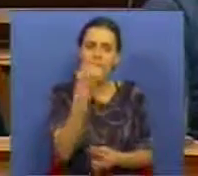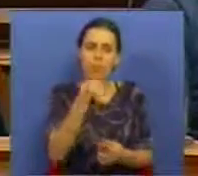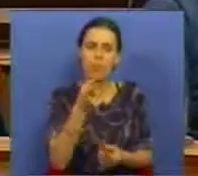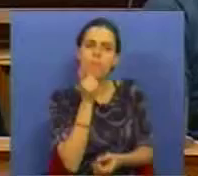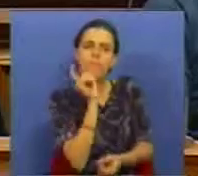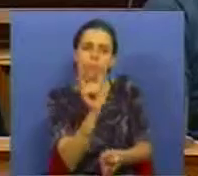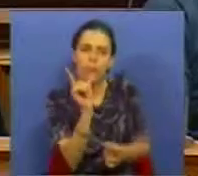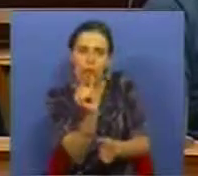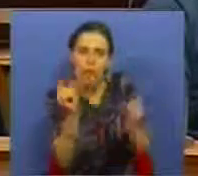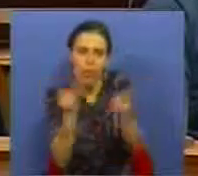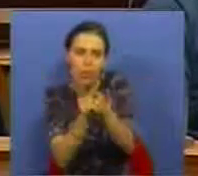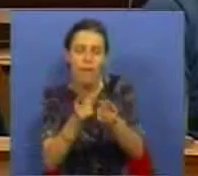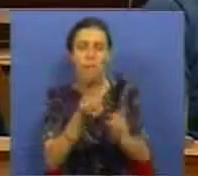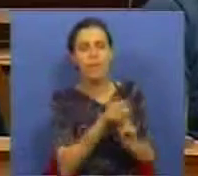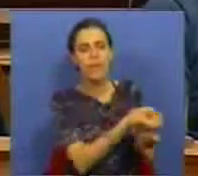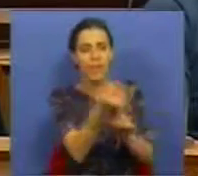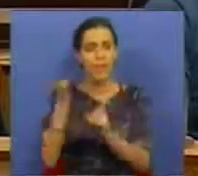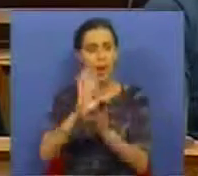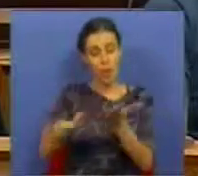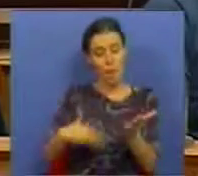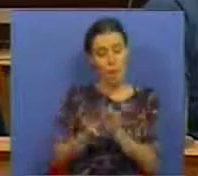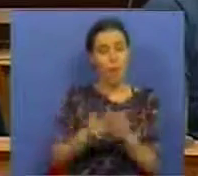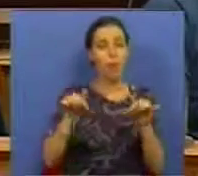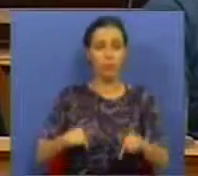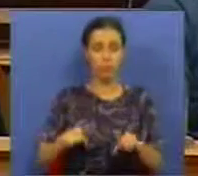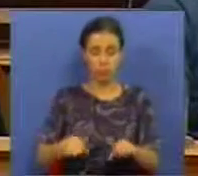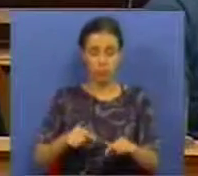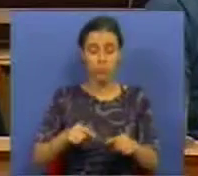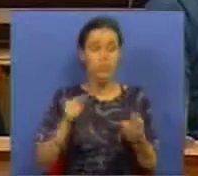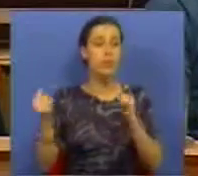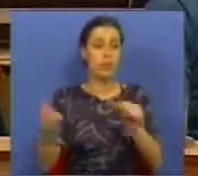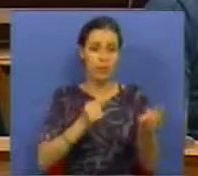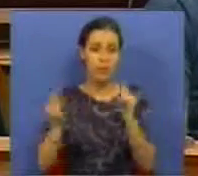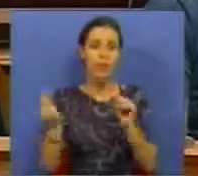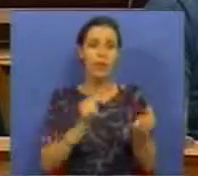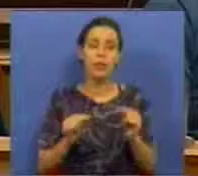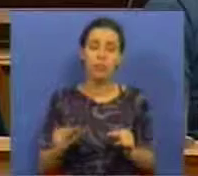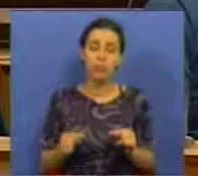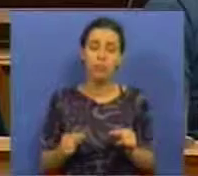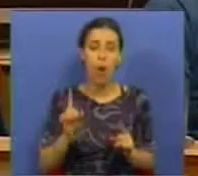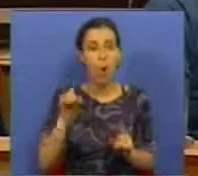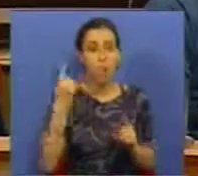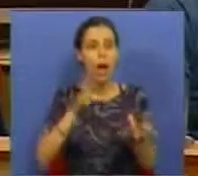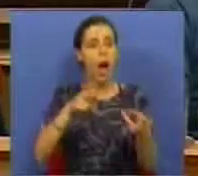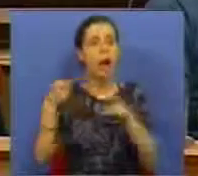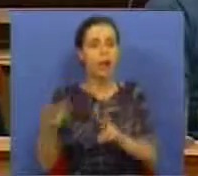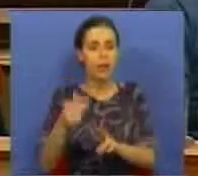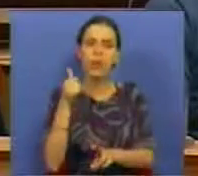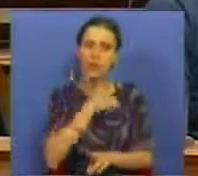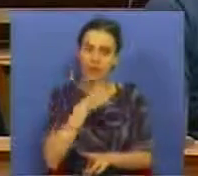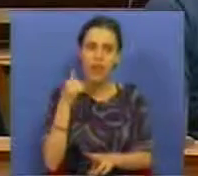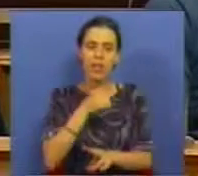uma sílaba que seja, sobre as várias propostas que aqui foram apresentadas durante este debate e que seriam a alternativa ao